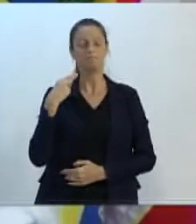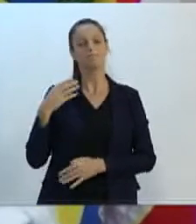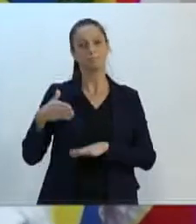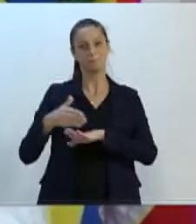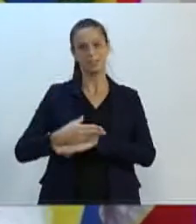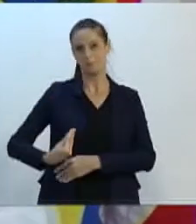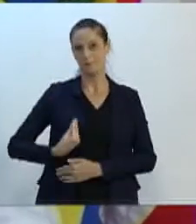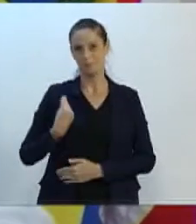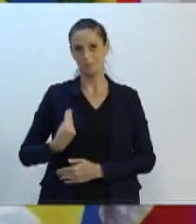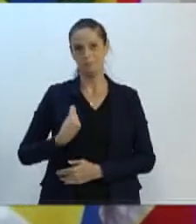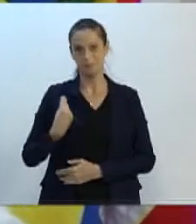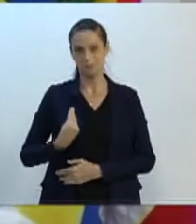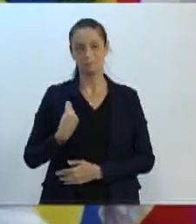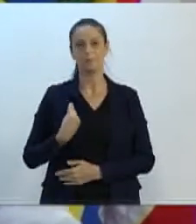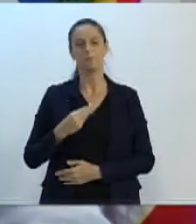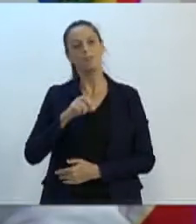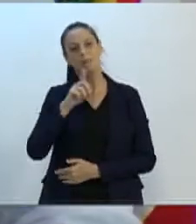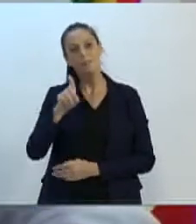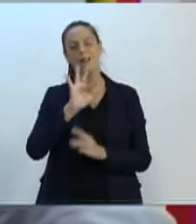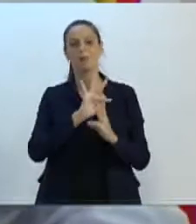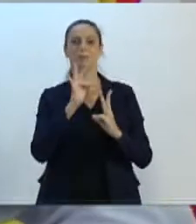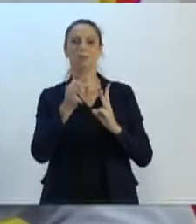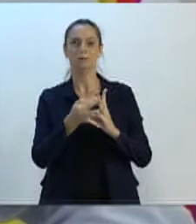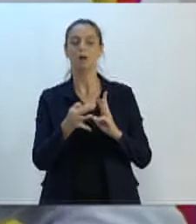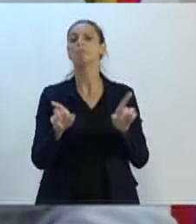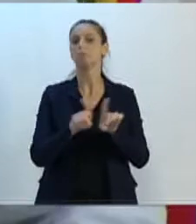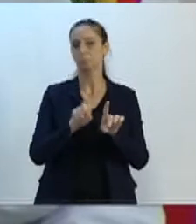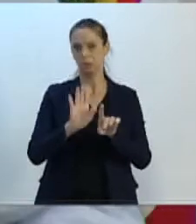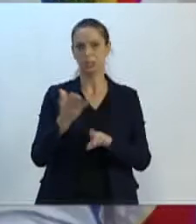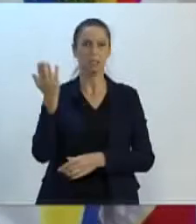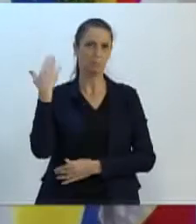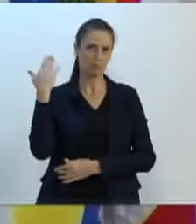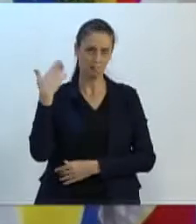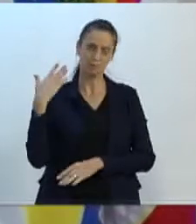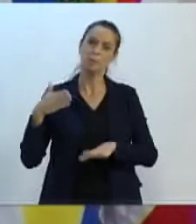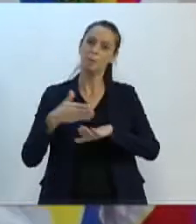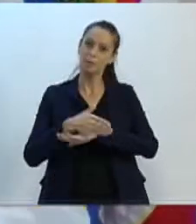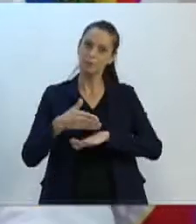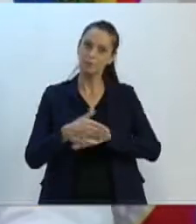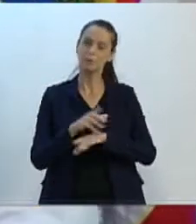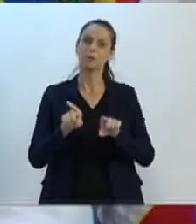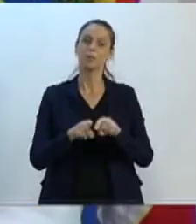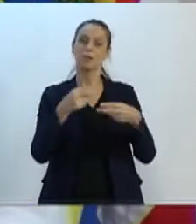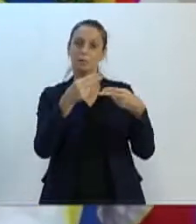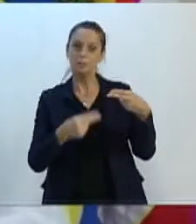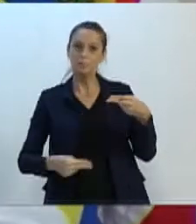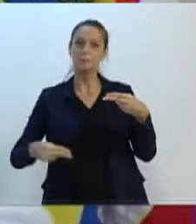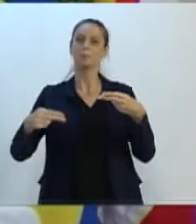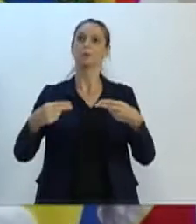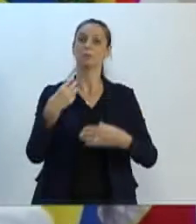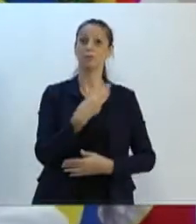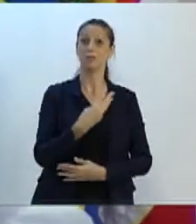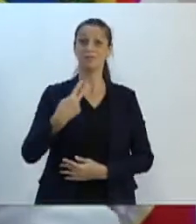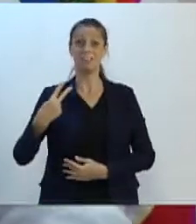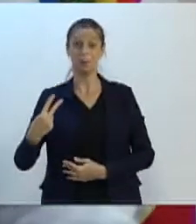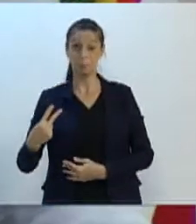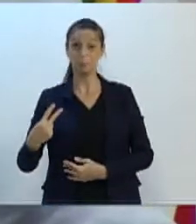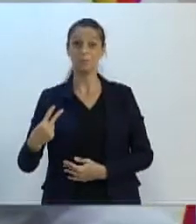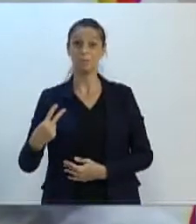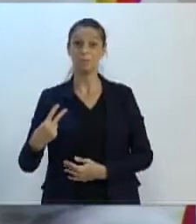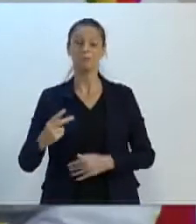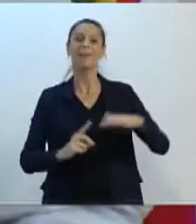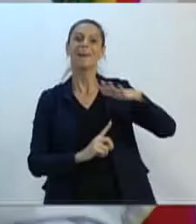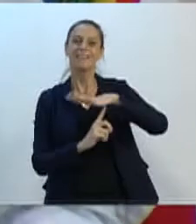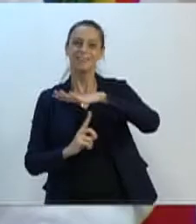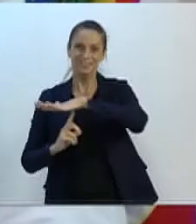nas dependências da própria família, quando o senhor também participou do lançamento da 32ª edição da Feira da